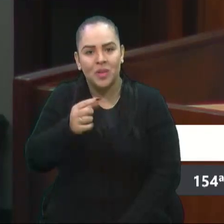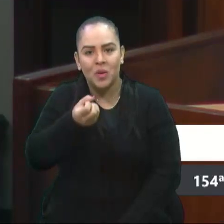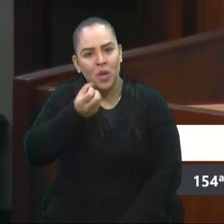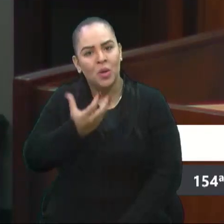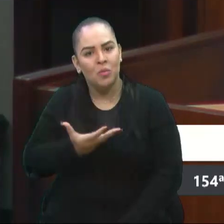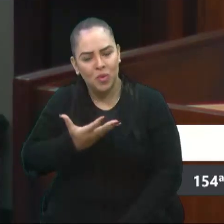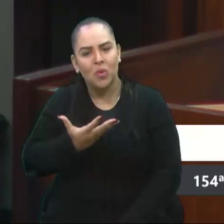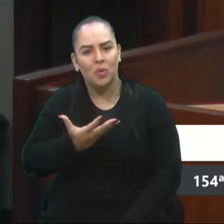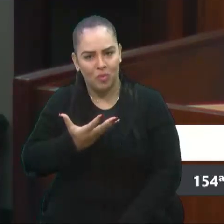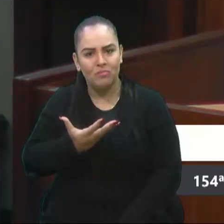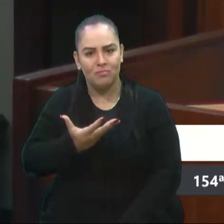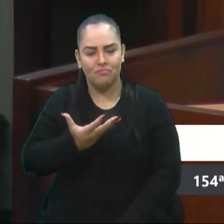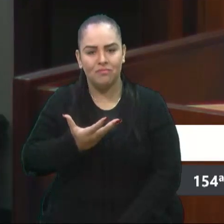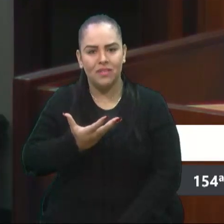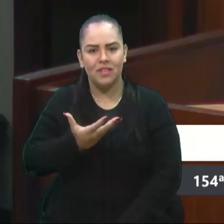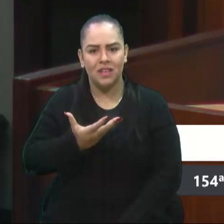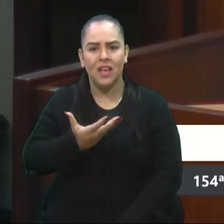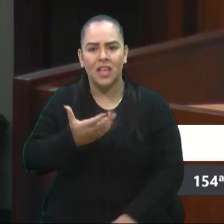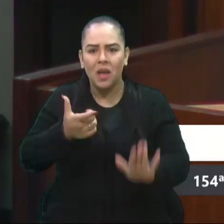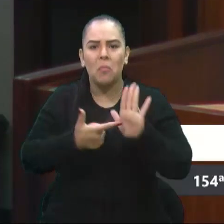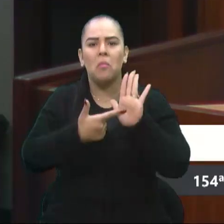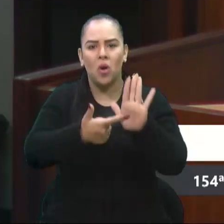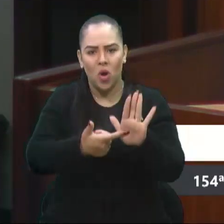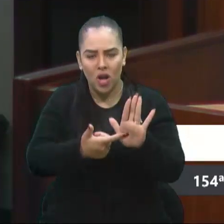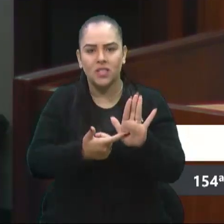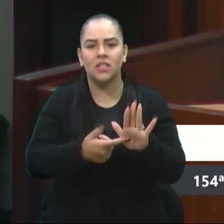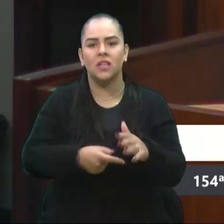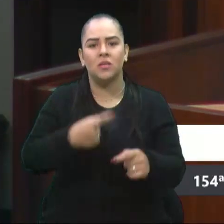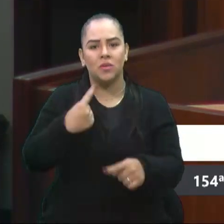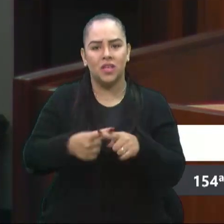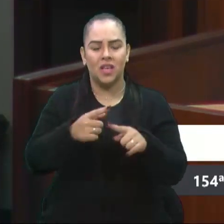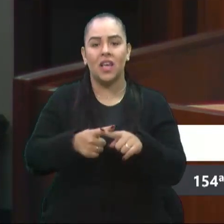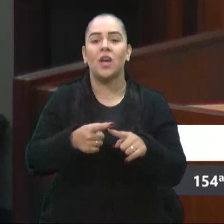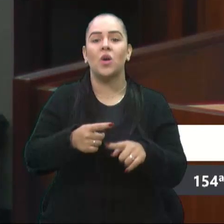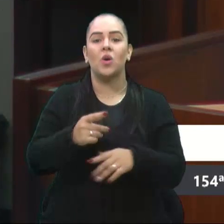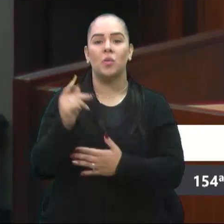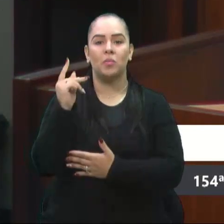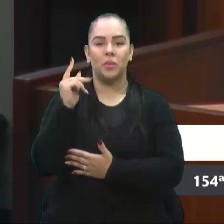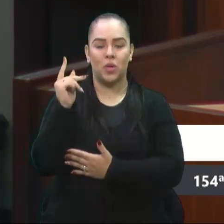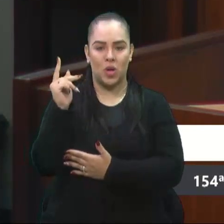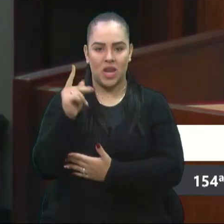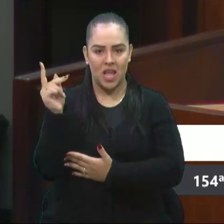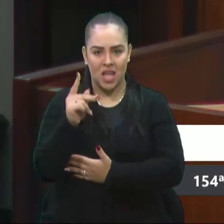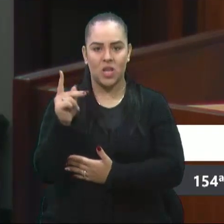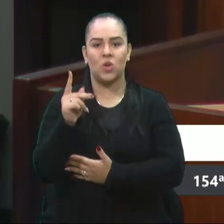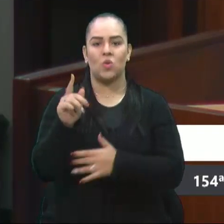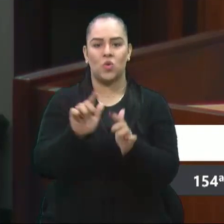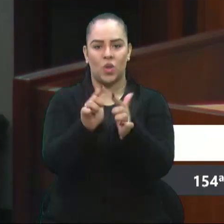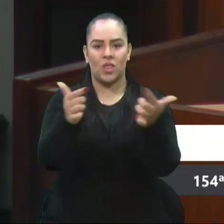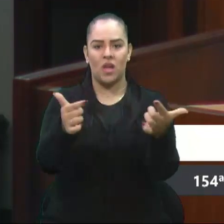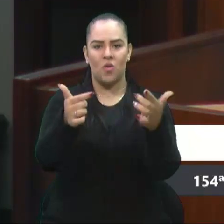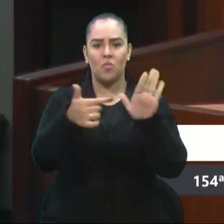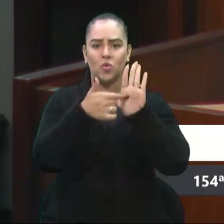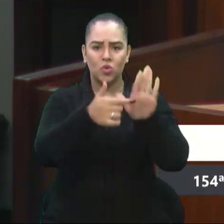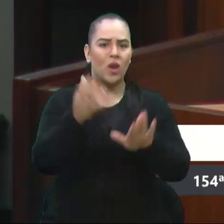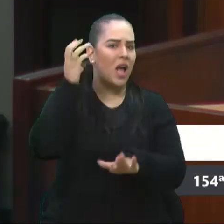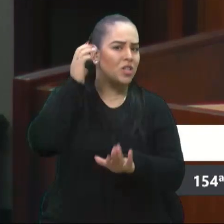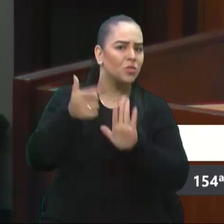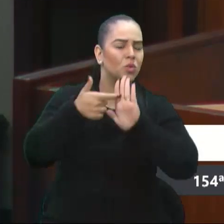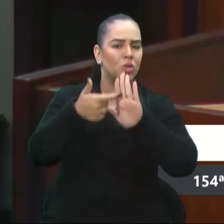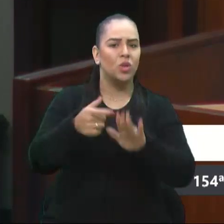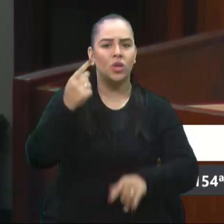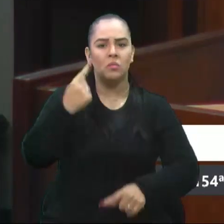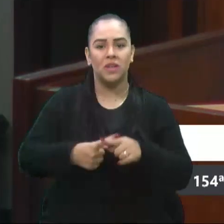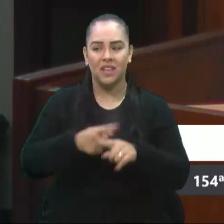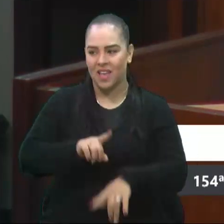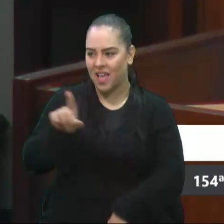E que veio à tona essa situação, que o pioneiro deu voz, que a rádio mostraram. Porque a Estela, além de ser